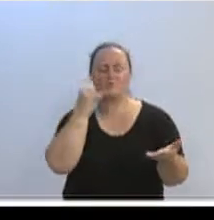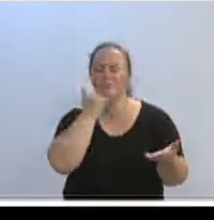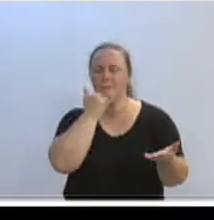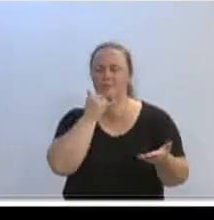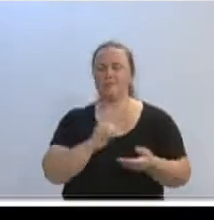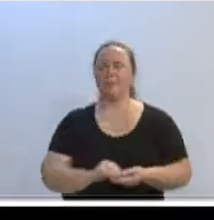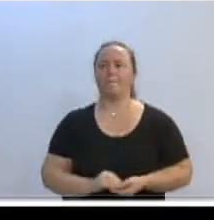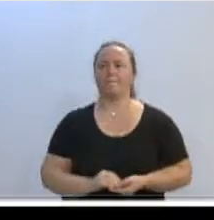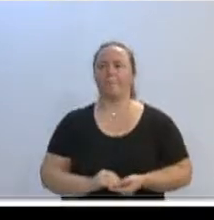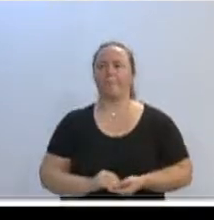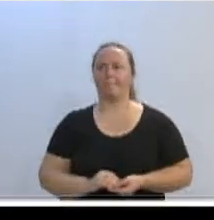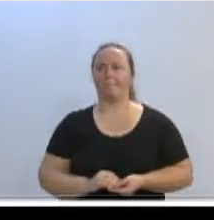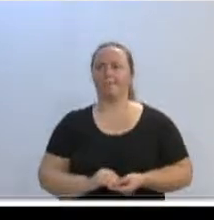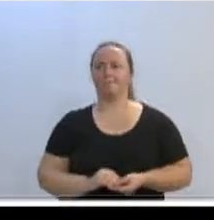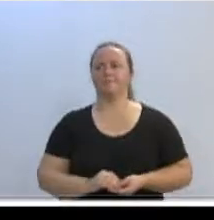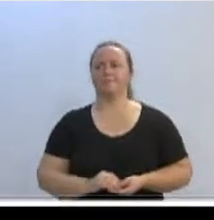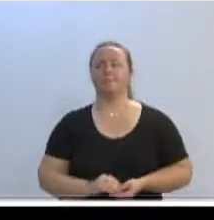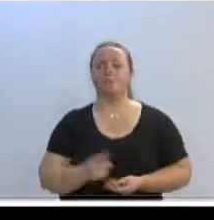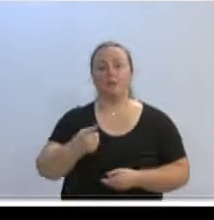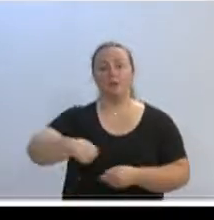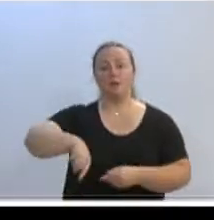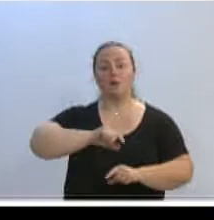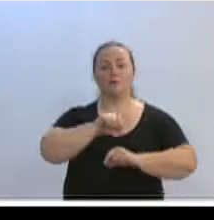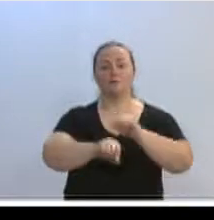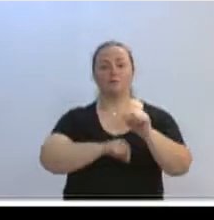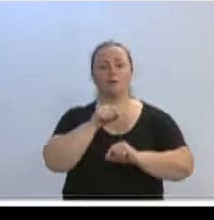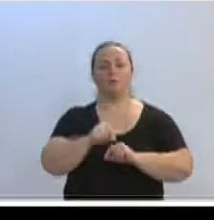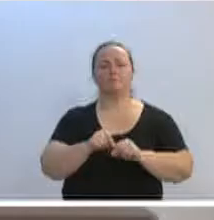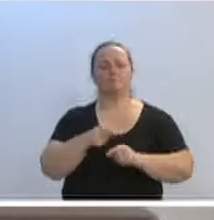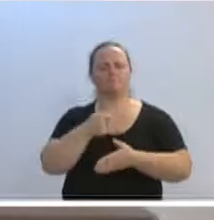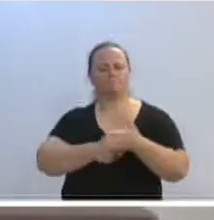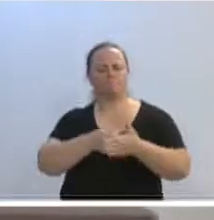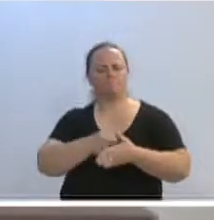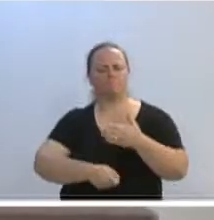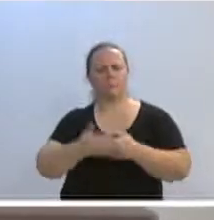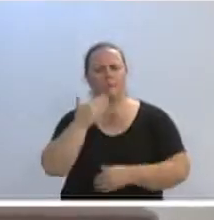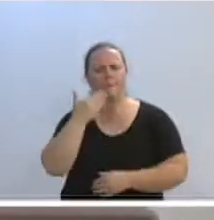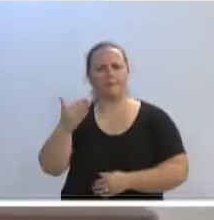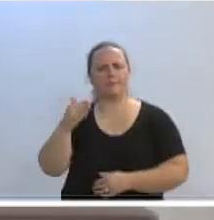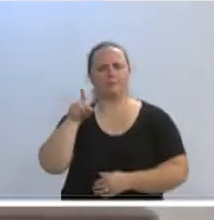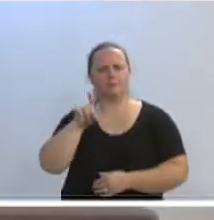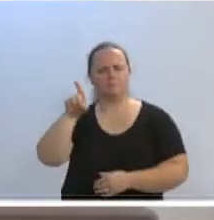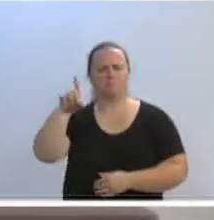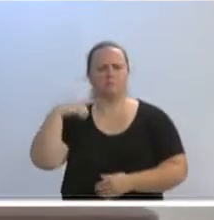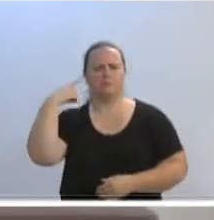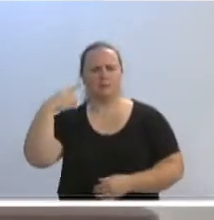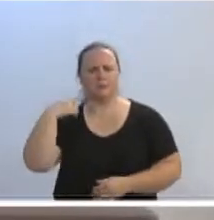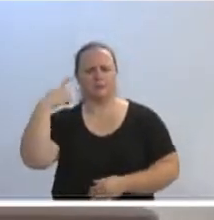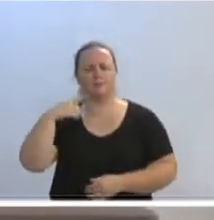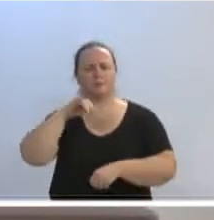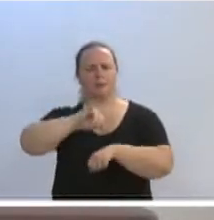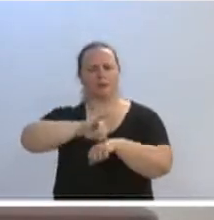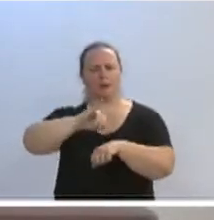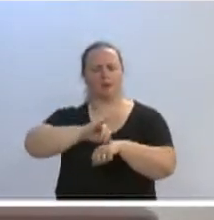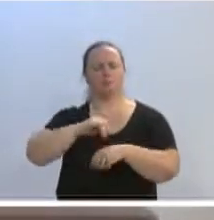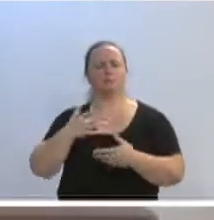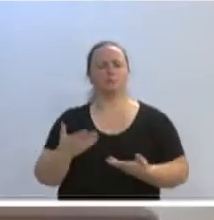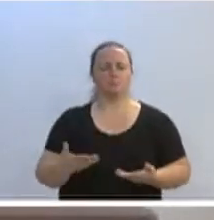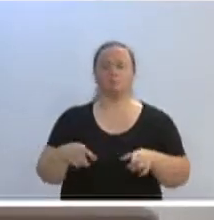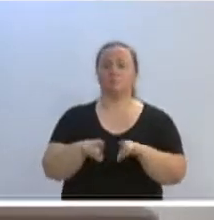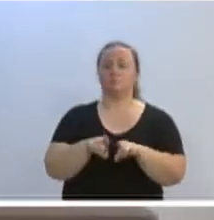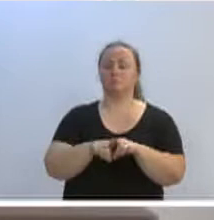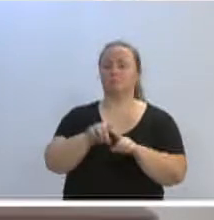a esta problemática. Penso que temos que acionar os nossos representantes na capital, deputados estaduais, ali passou a cópia do ofício, que foi